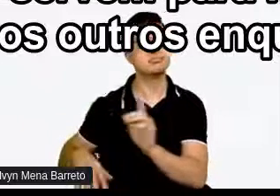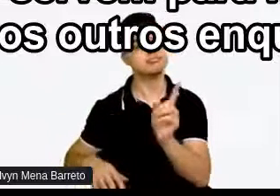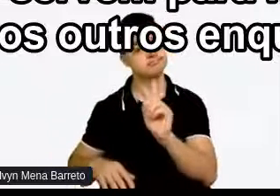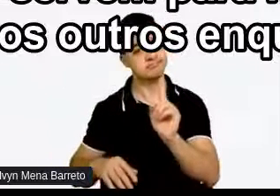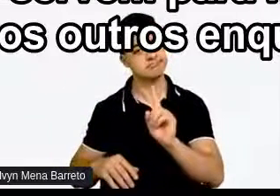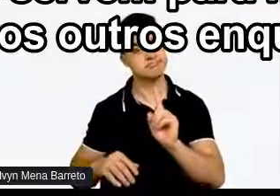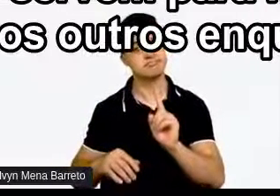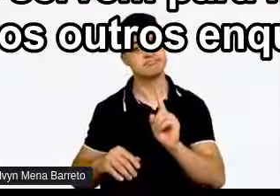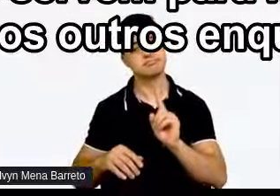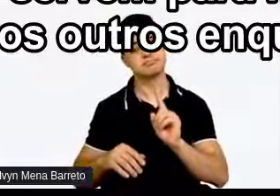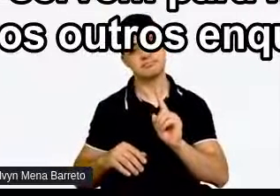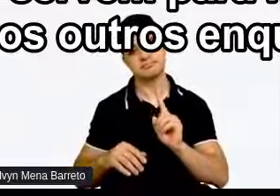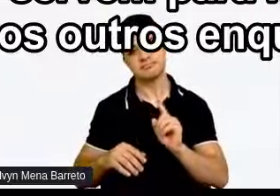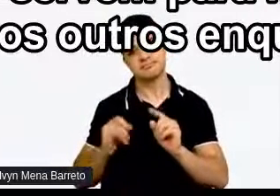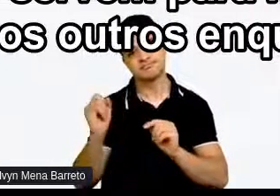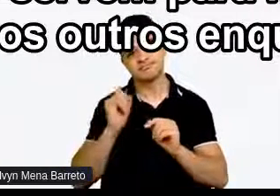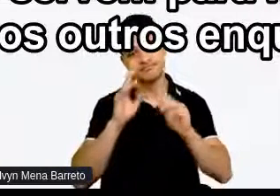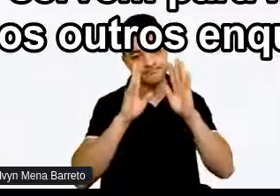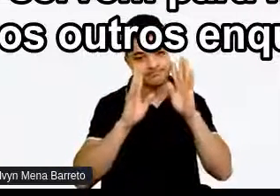Para nós aprendermos